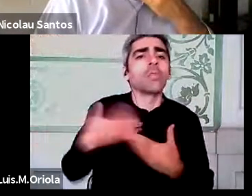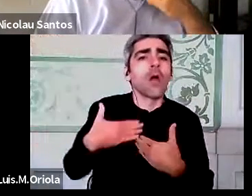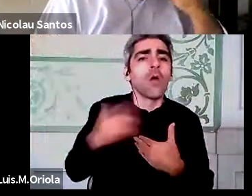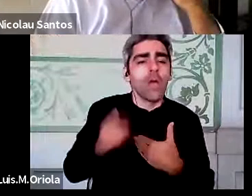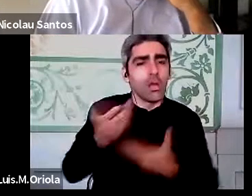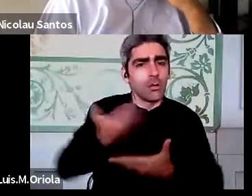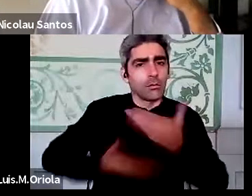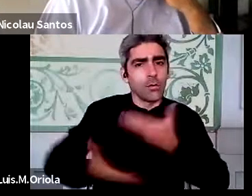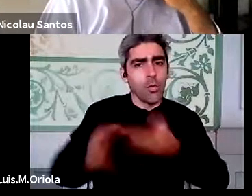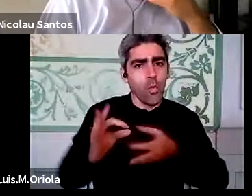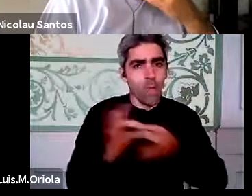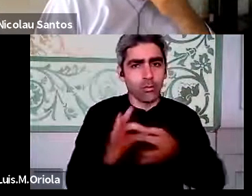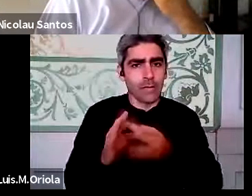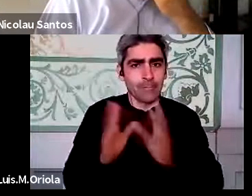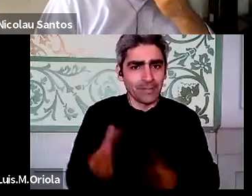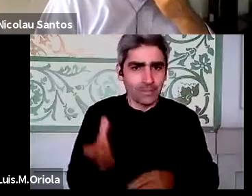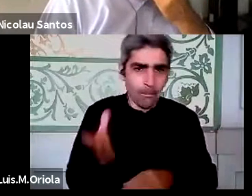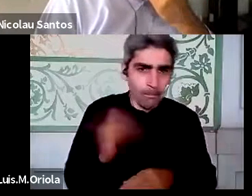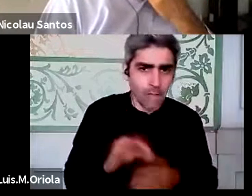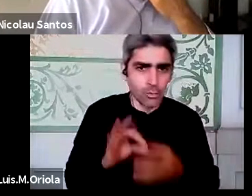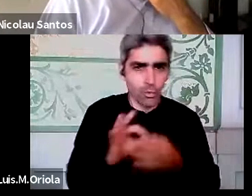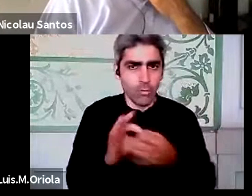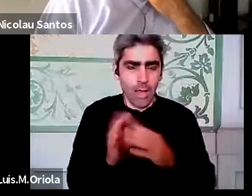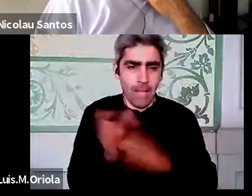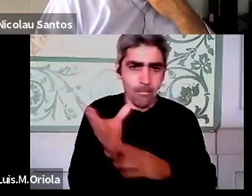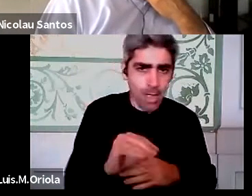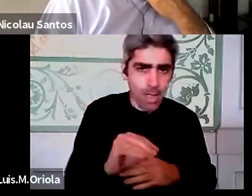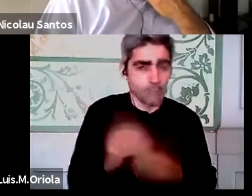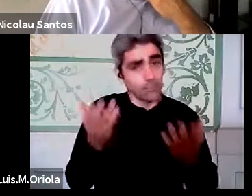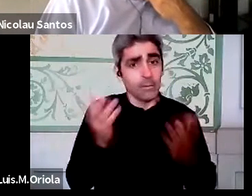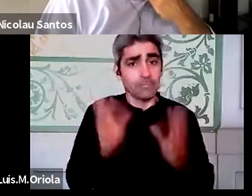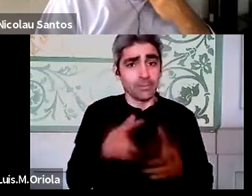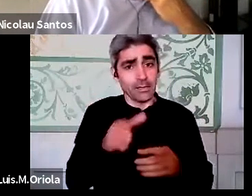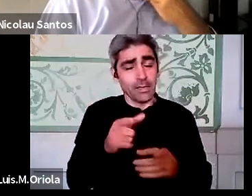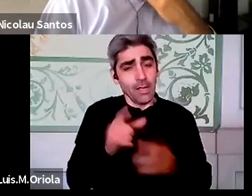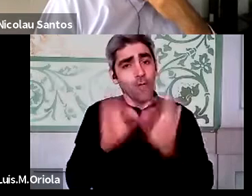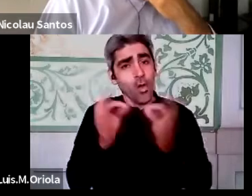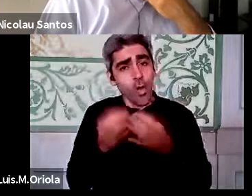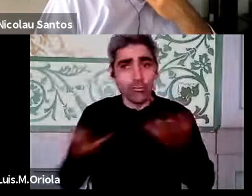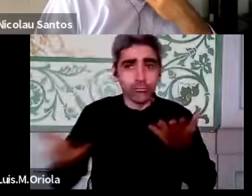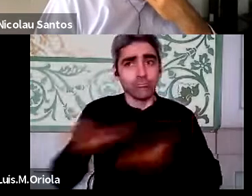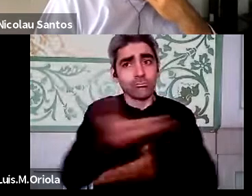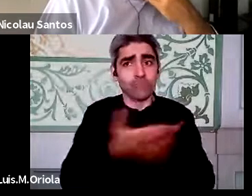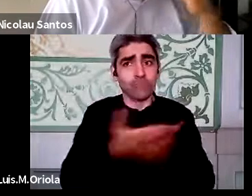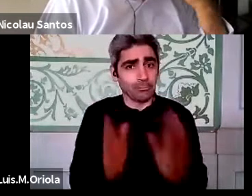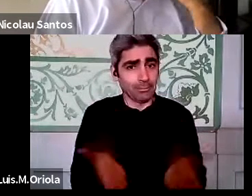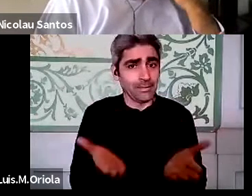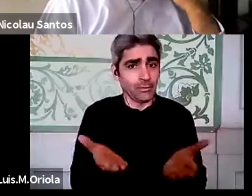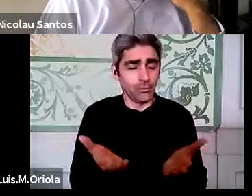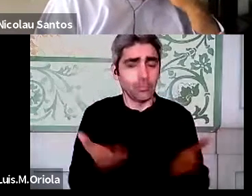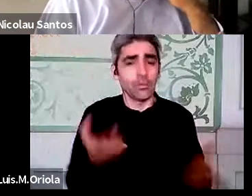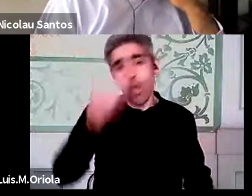a colaboração, é preciso colaborarmos mais, e isso agora é preciso criar esses fóruns, e portanto eu, o que eu acho,